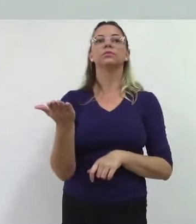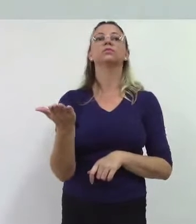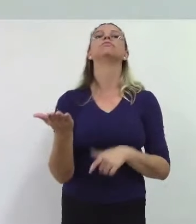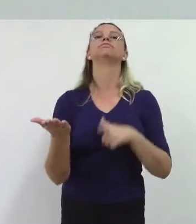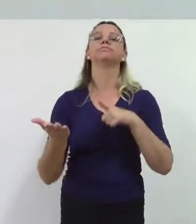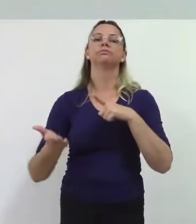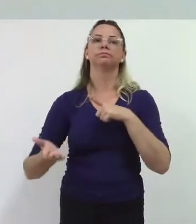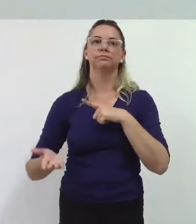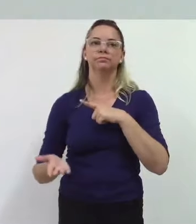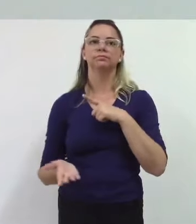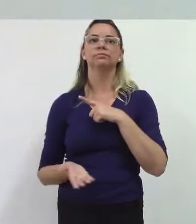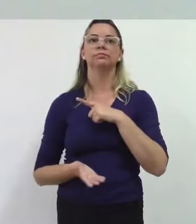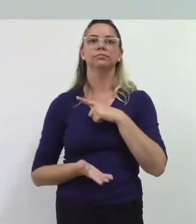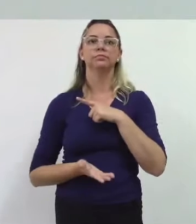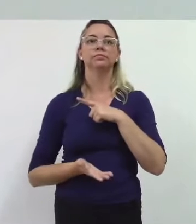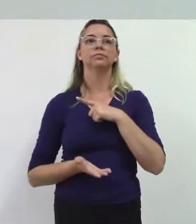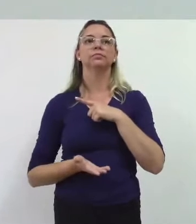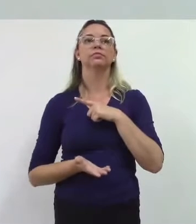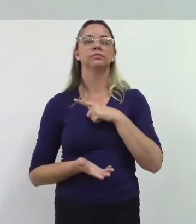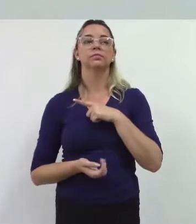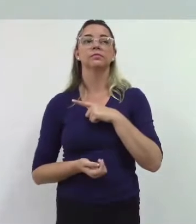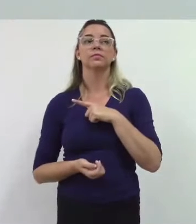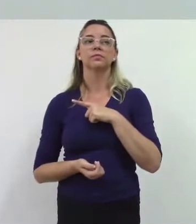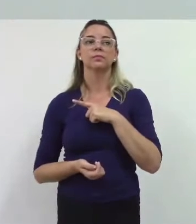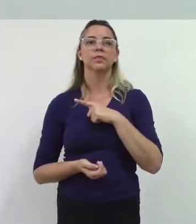lockdown na manhã de hoje.